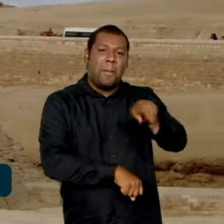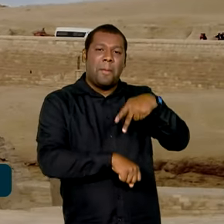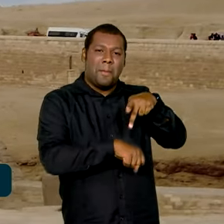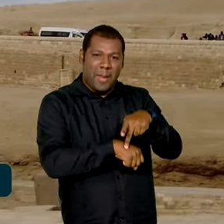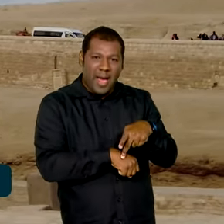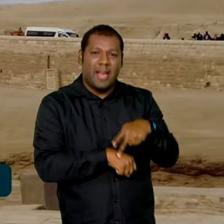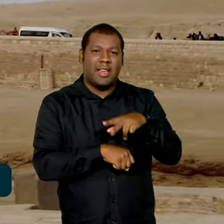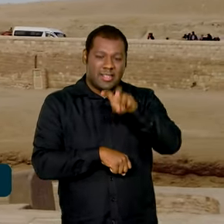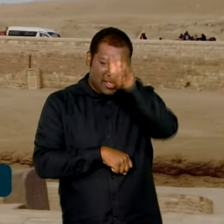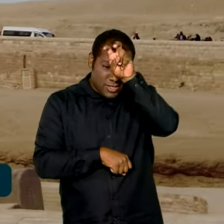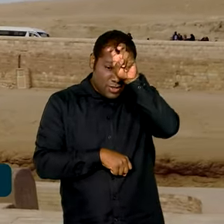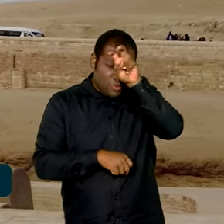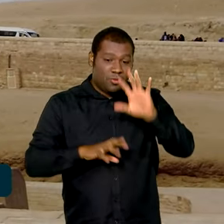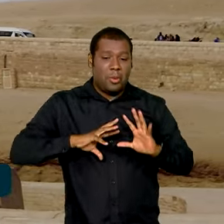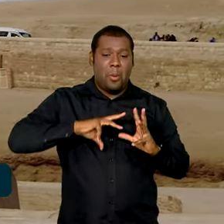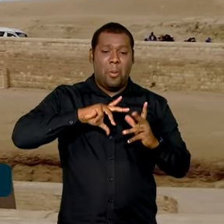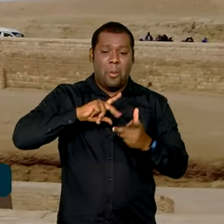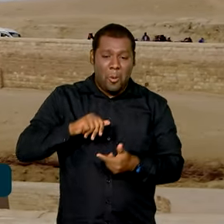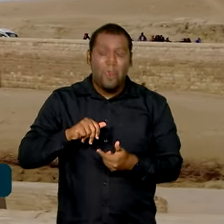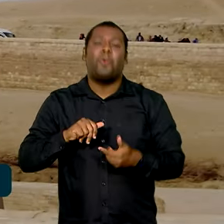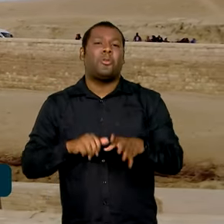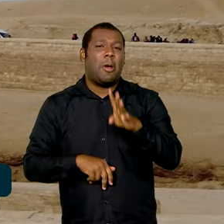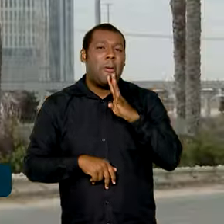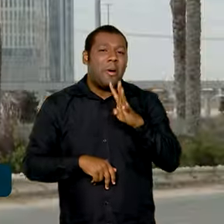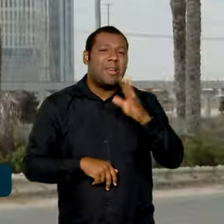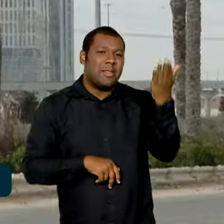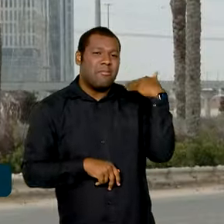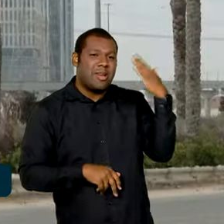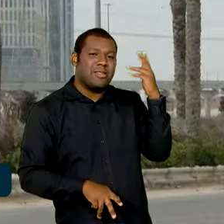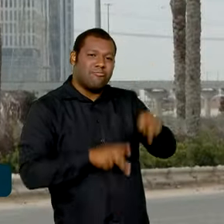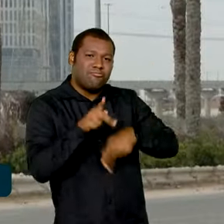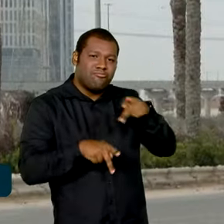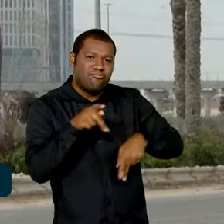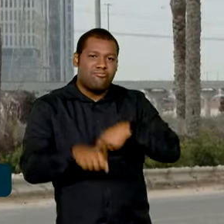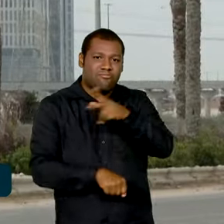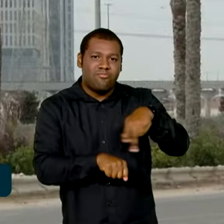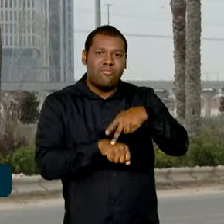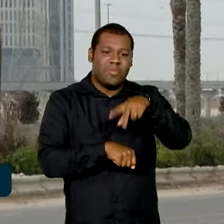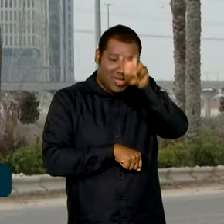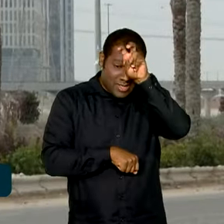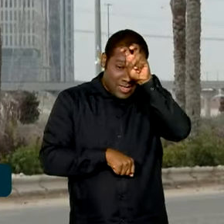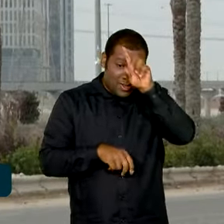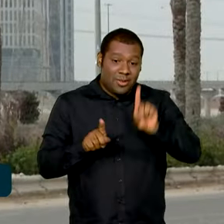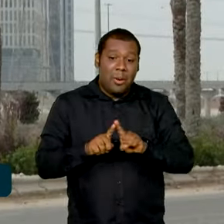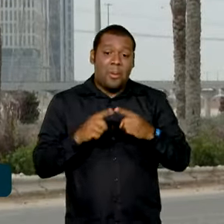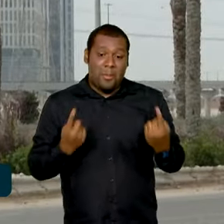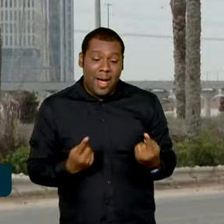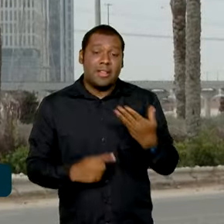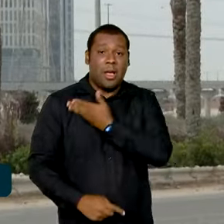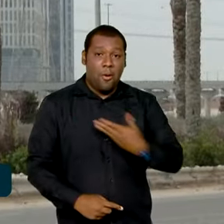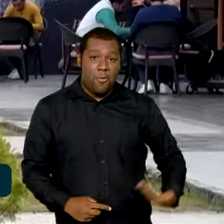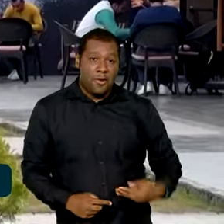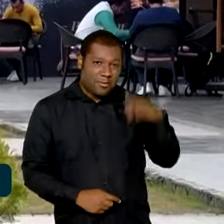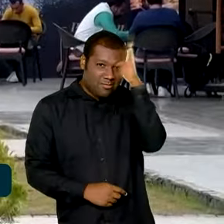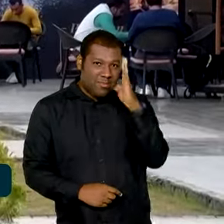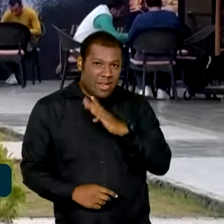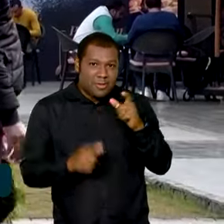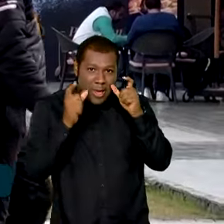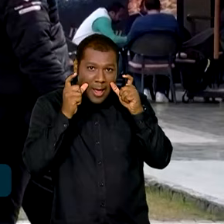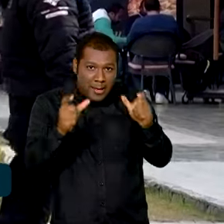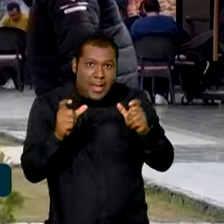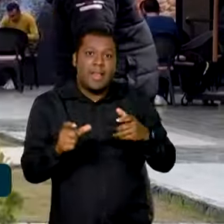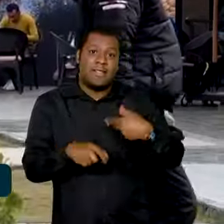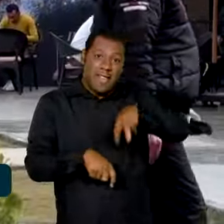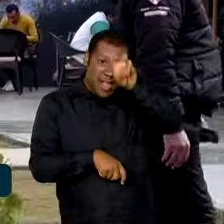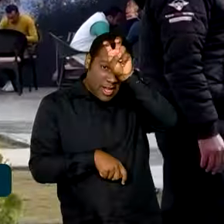mundialmente por sua antiga civilização. Mas é o Egito moderno que interessa ao governo brasileiro. O país